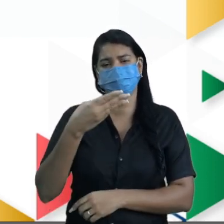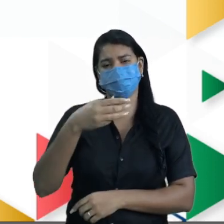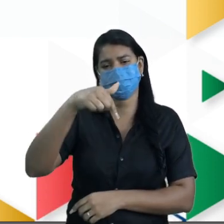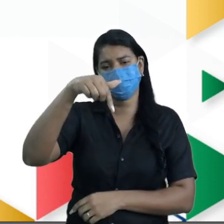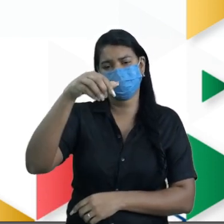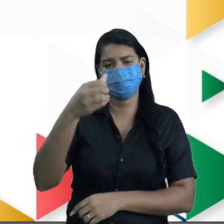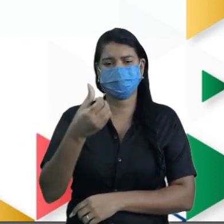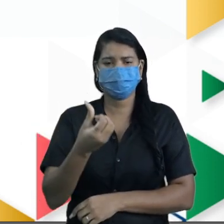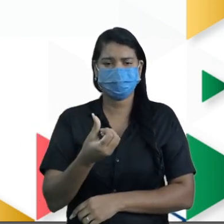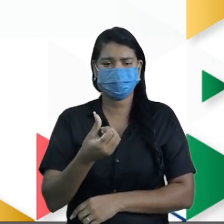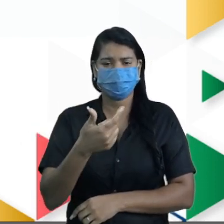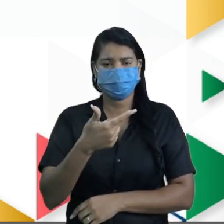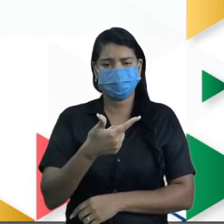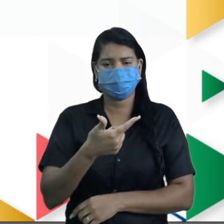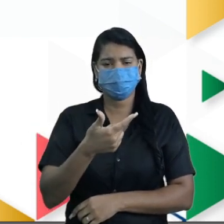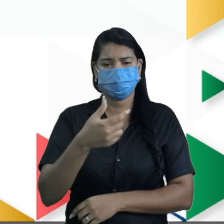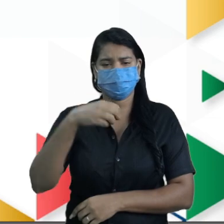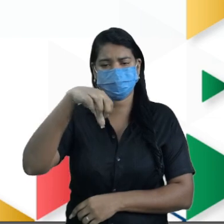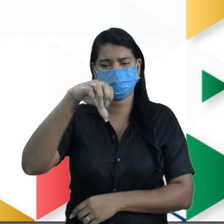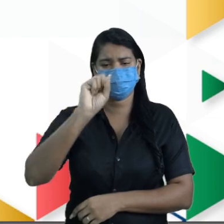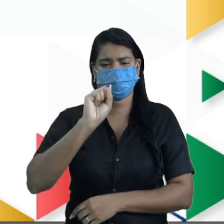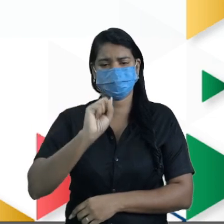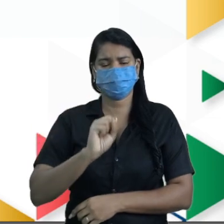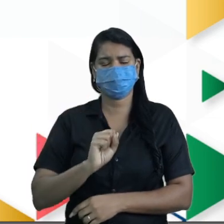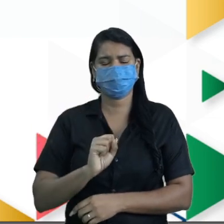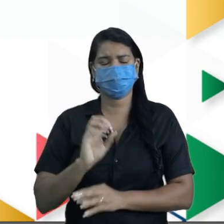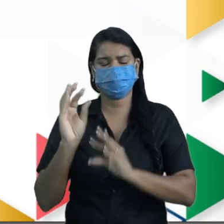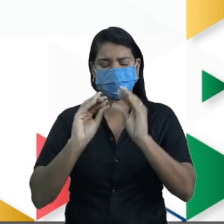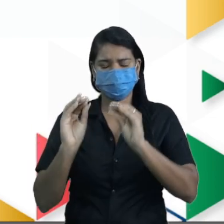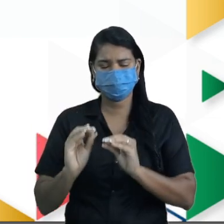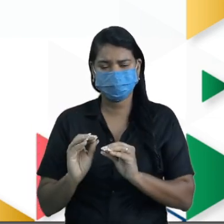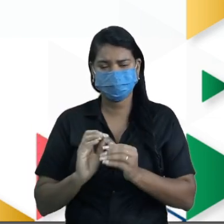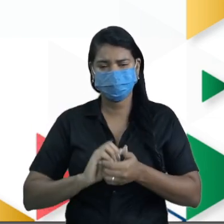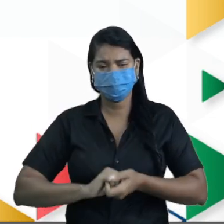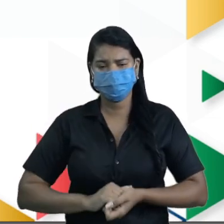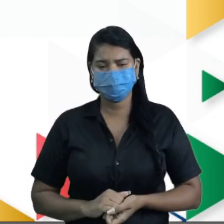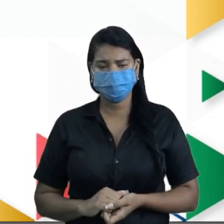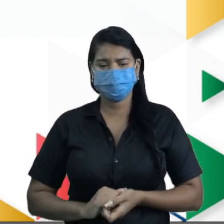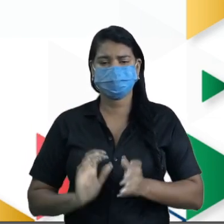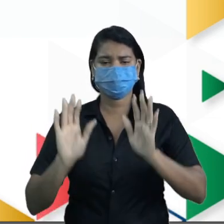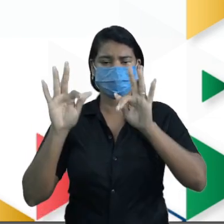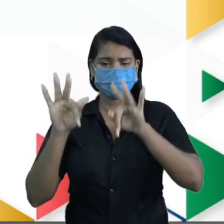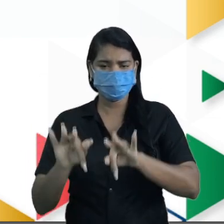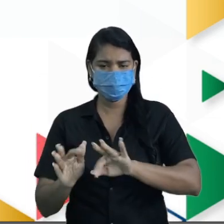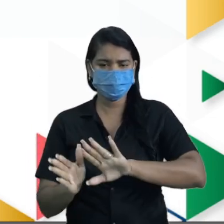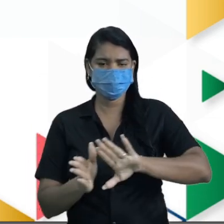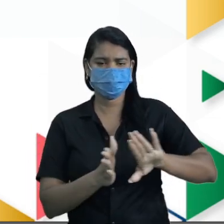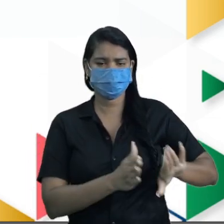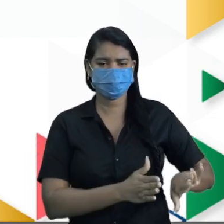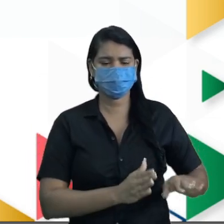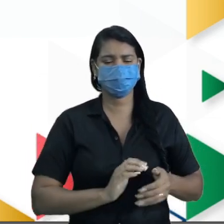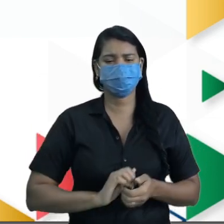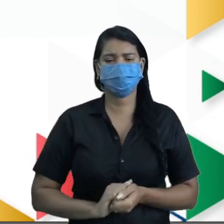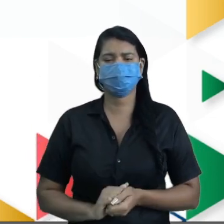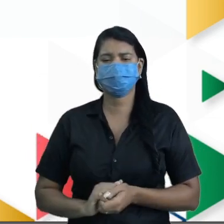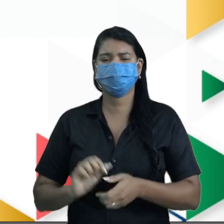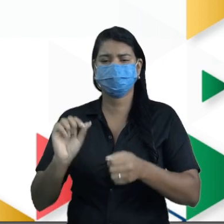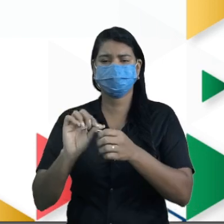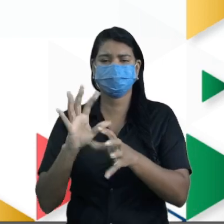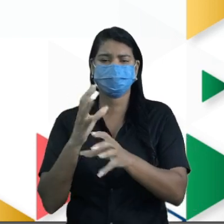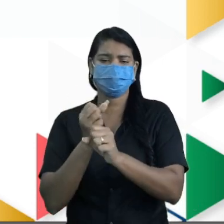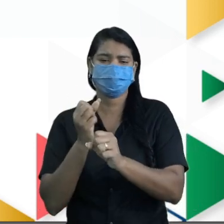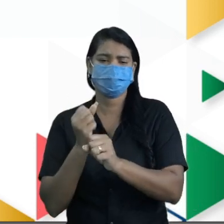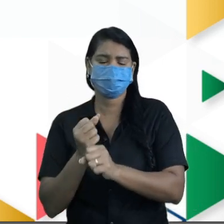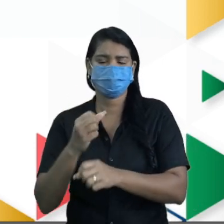mais 298, tá bom? Corrige aí, por favor. E no final, fazendo essa soma, vai dar